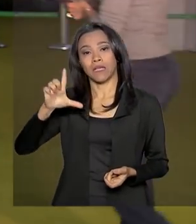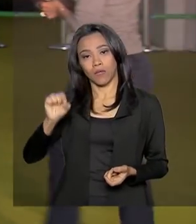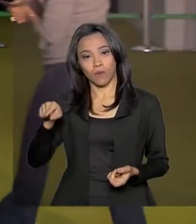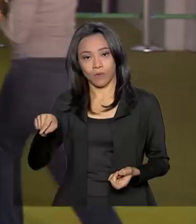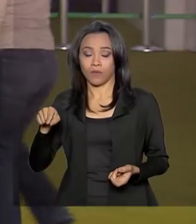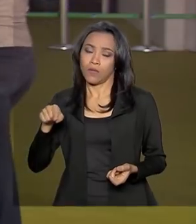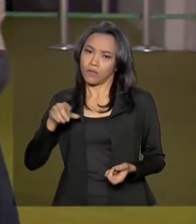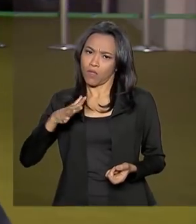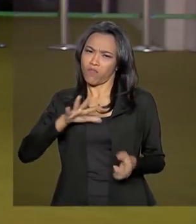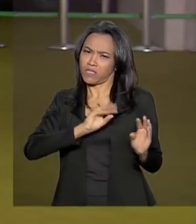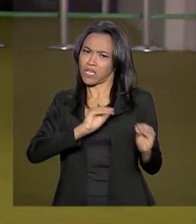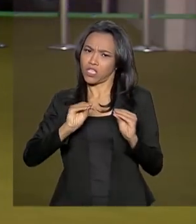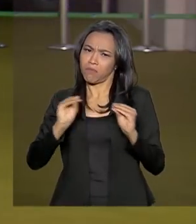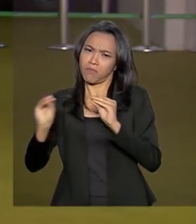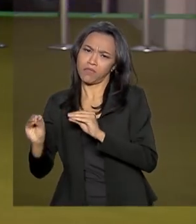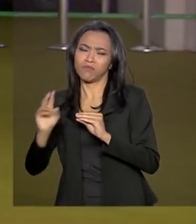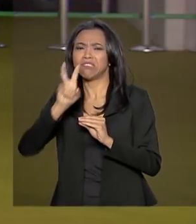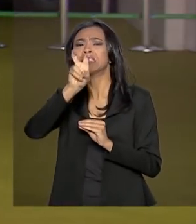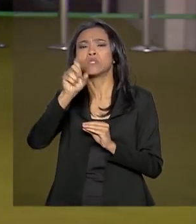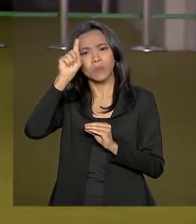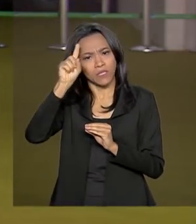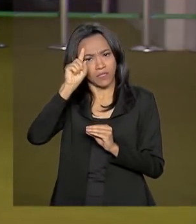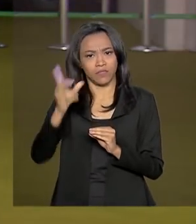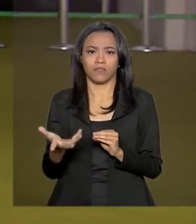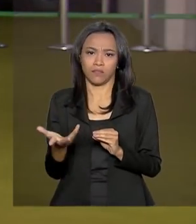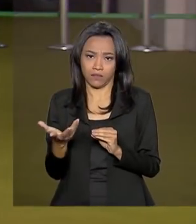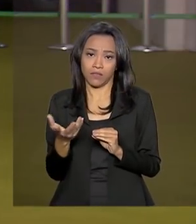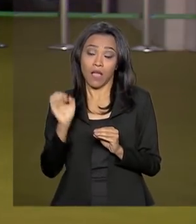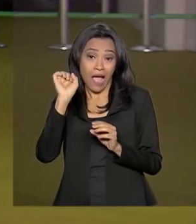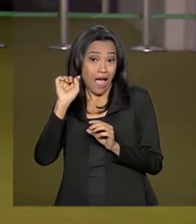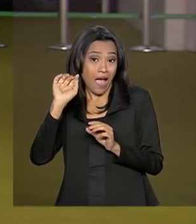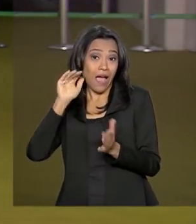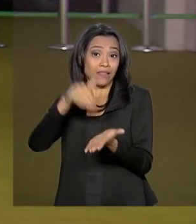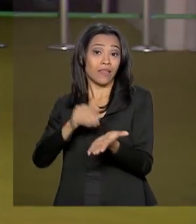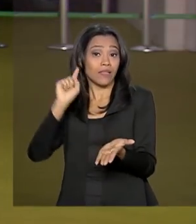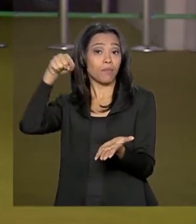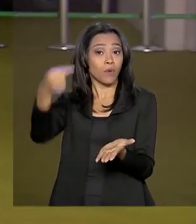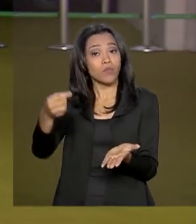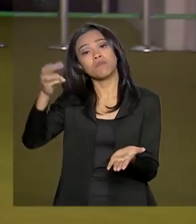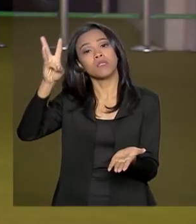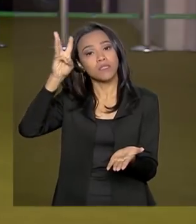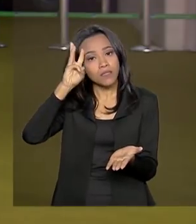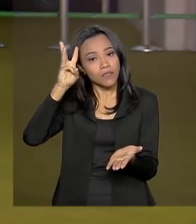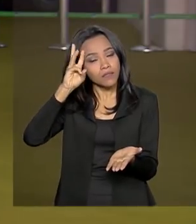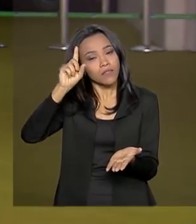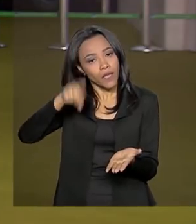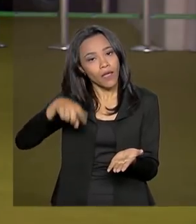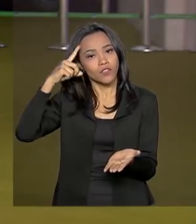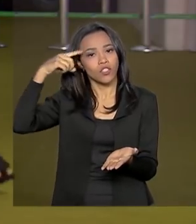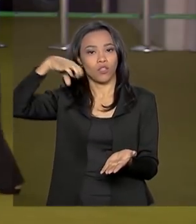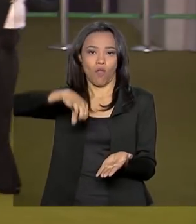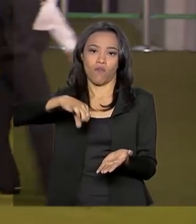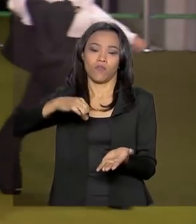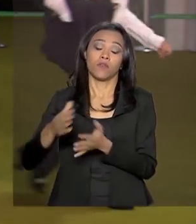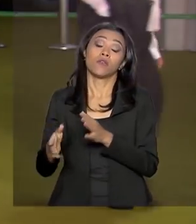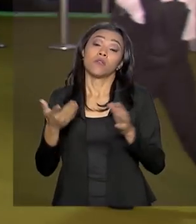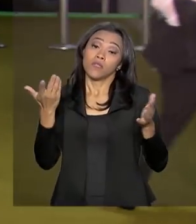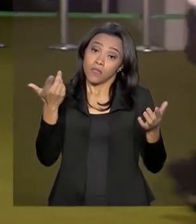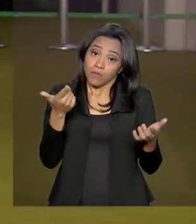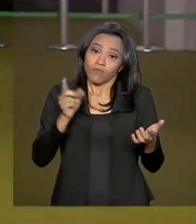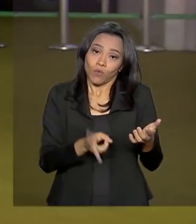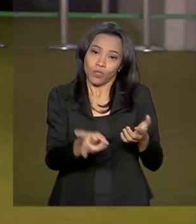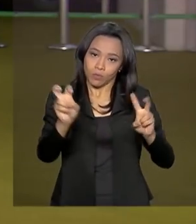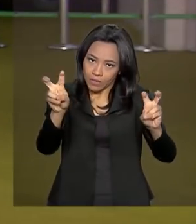adiamento de, no máximo, cinco dias, ou seja, até a próxima terça-feira, dia 9 de julho. Ainda sobre a reforma da Previdência,